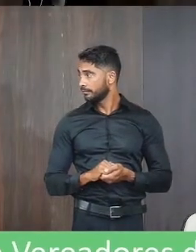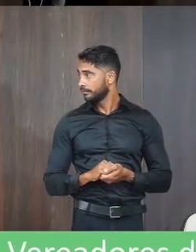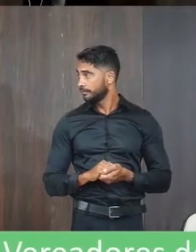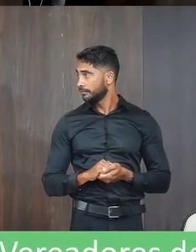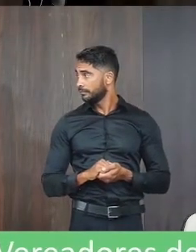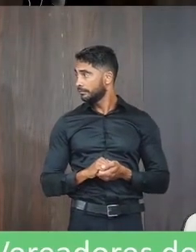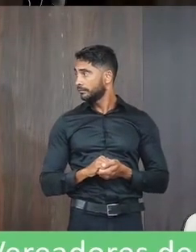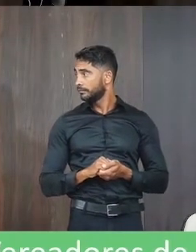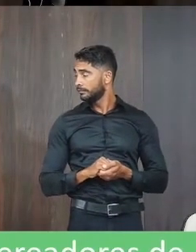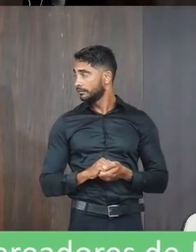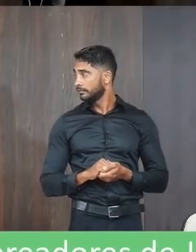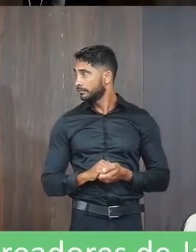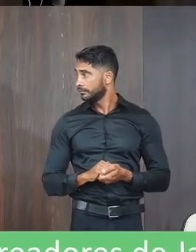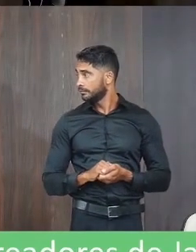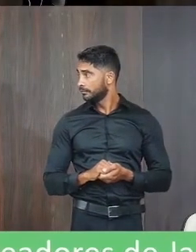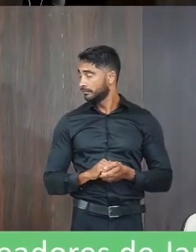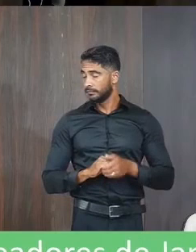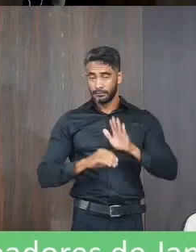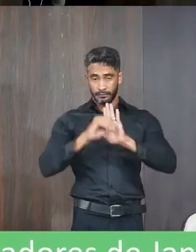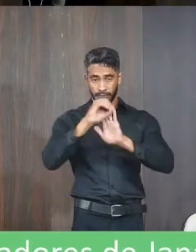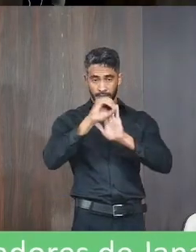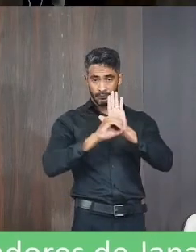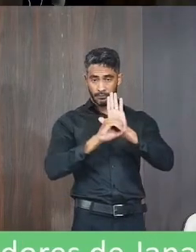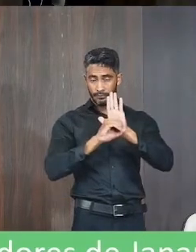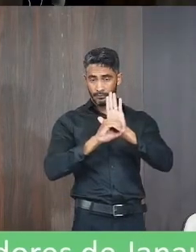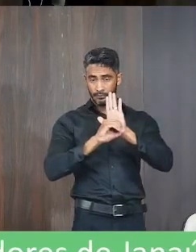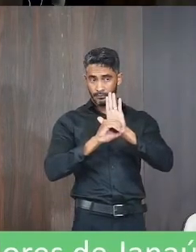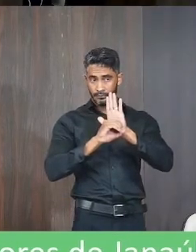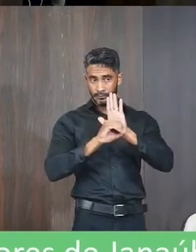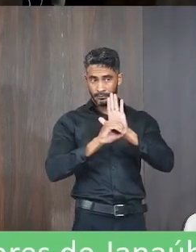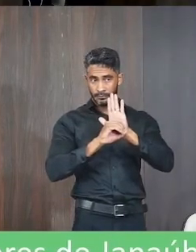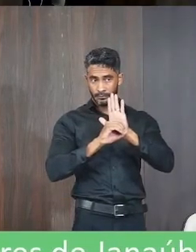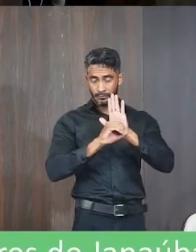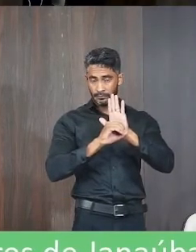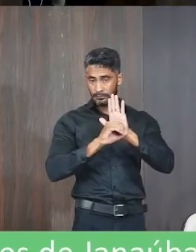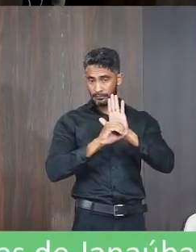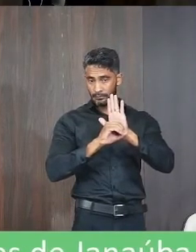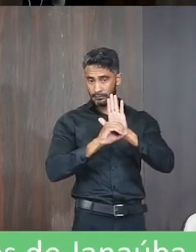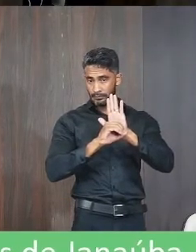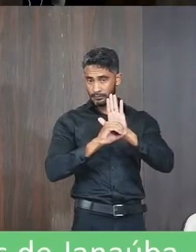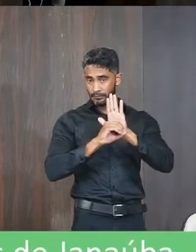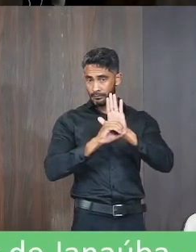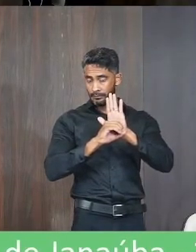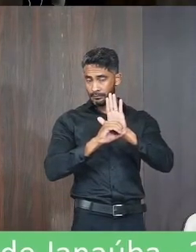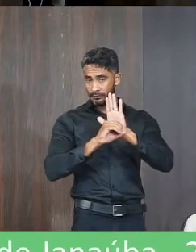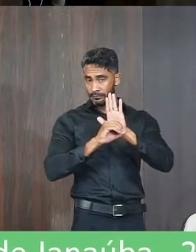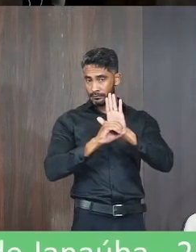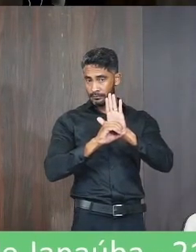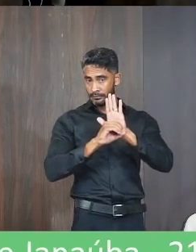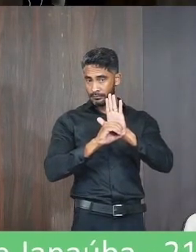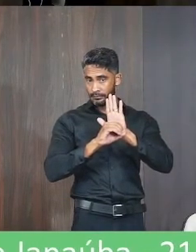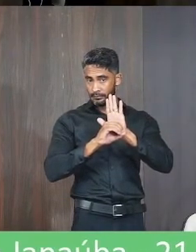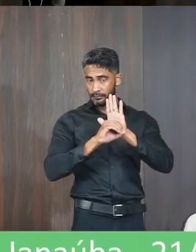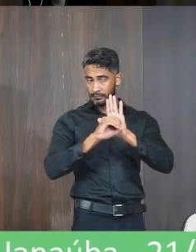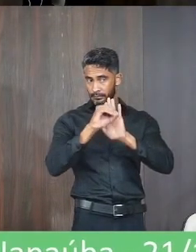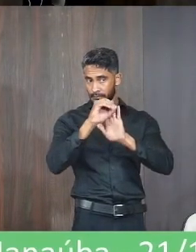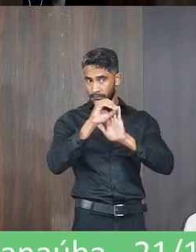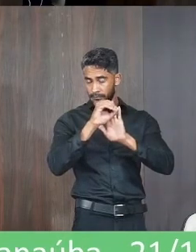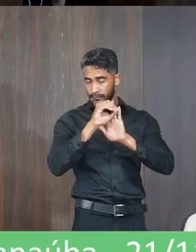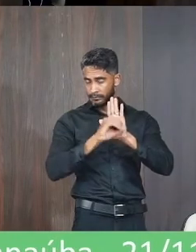Temos aqui também, ofício, sem número da ou contraje.